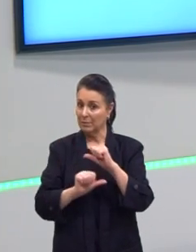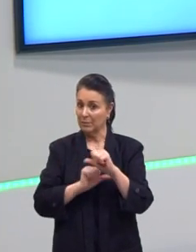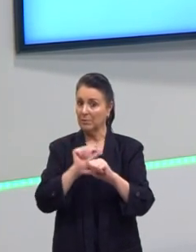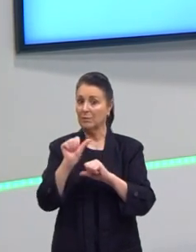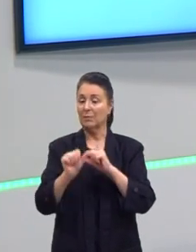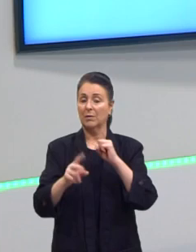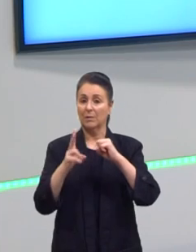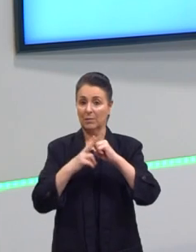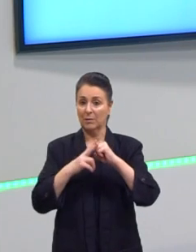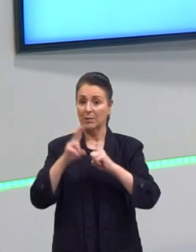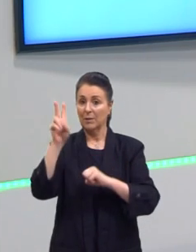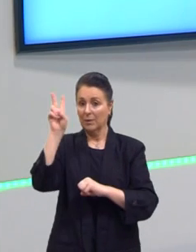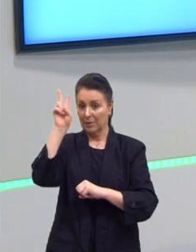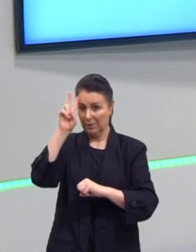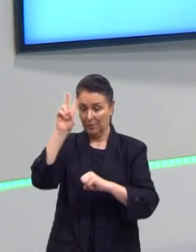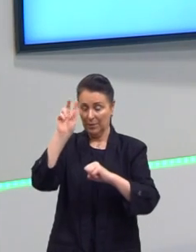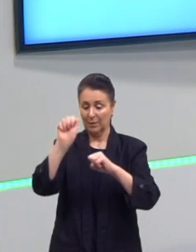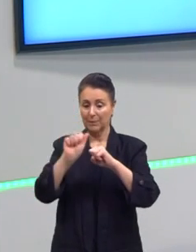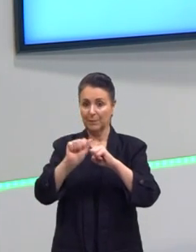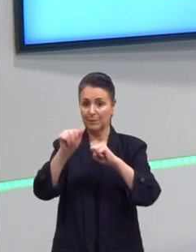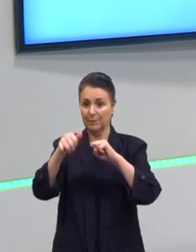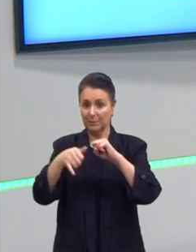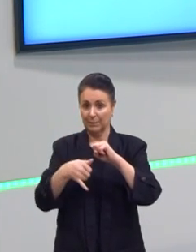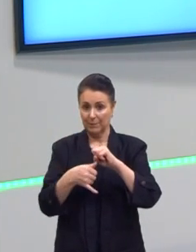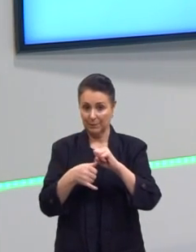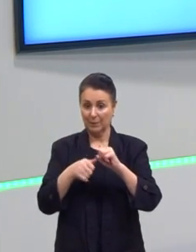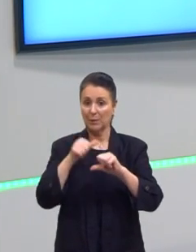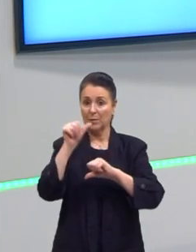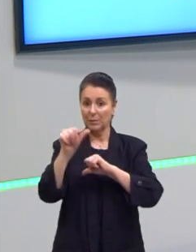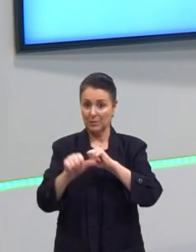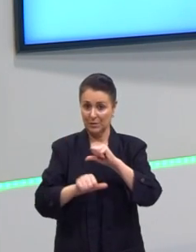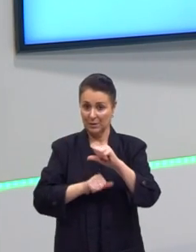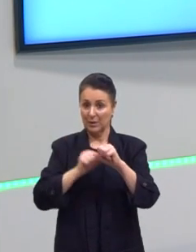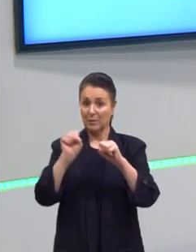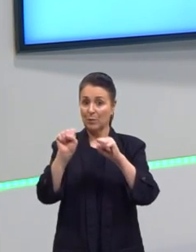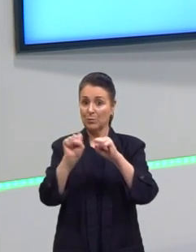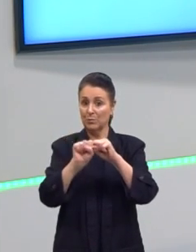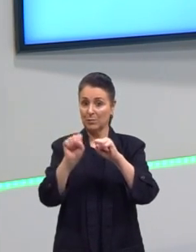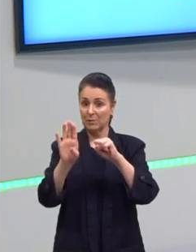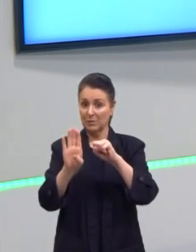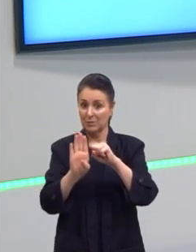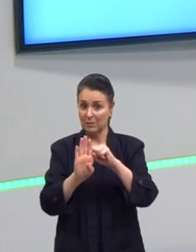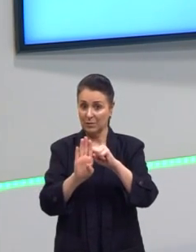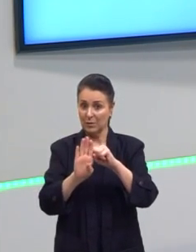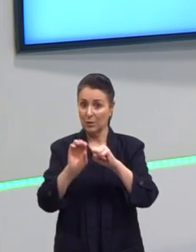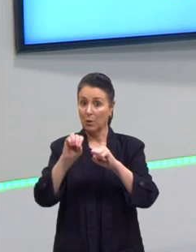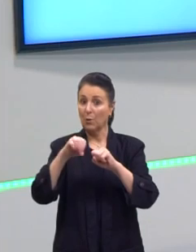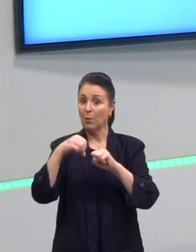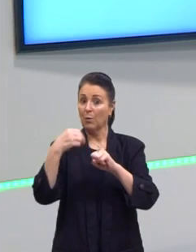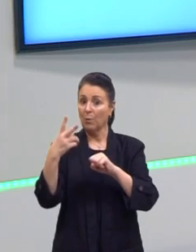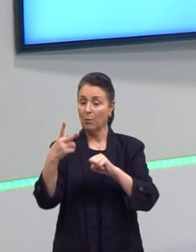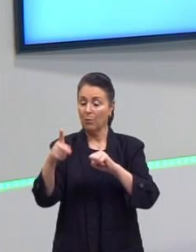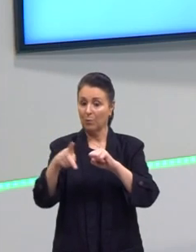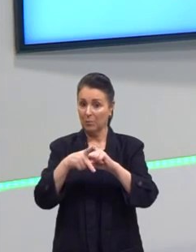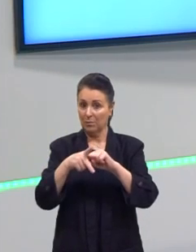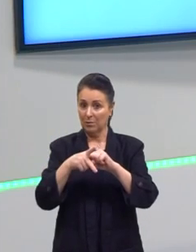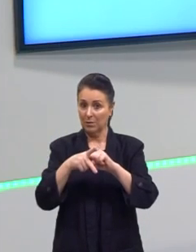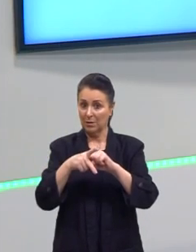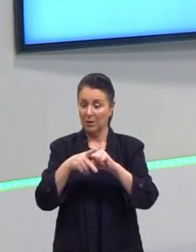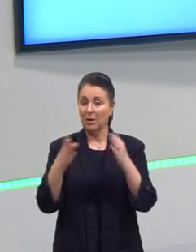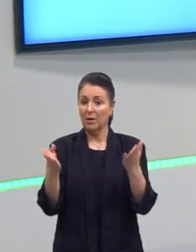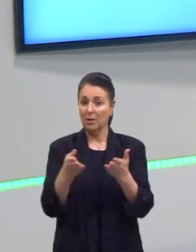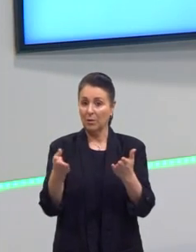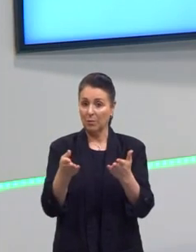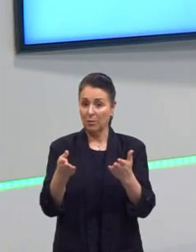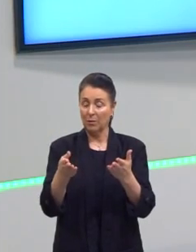adjetivo nós tínhamos uma palavra que modificava o substantivo? Ou um pronome? Pois então, agora